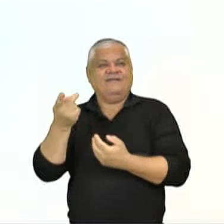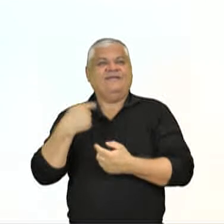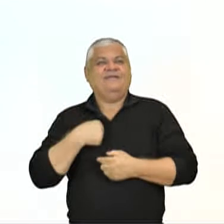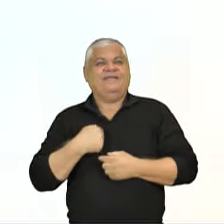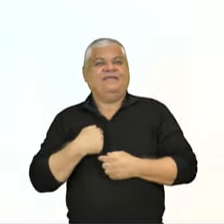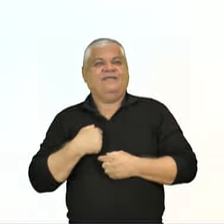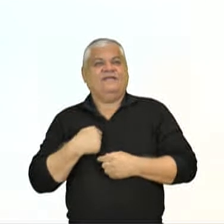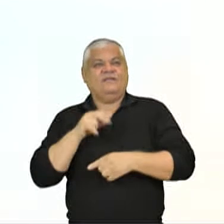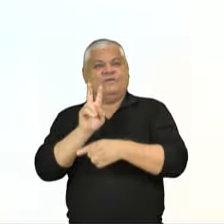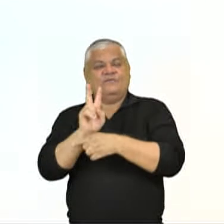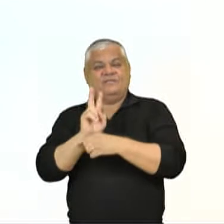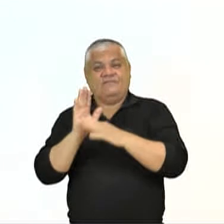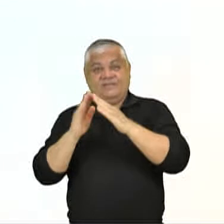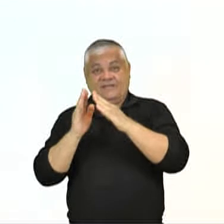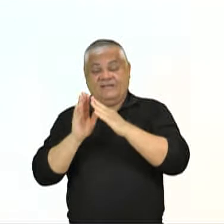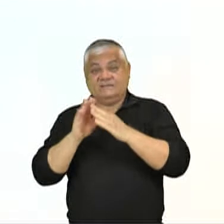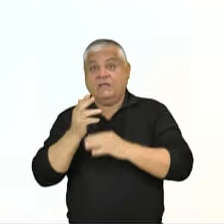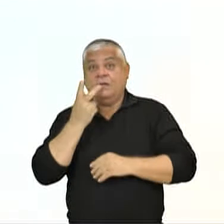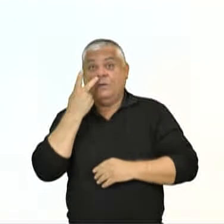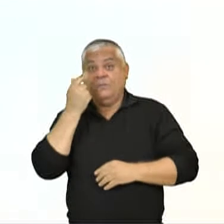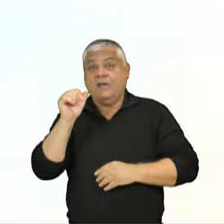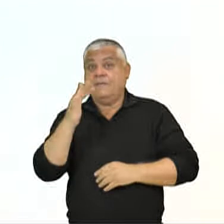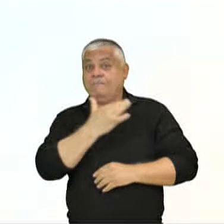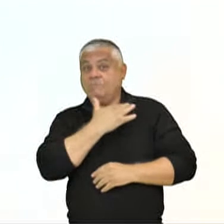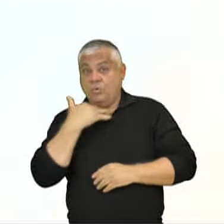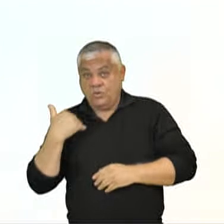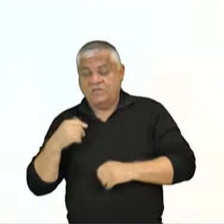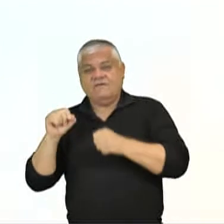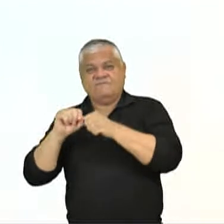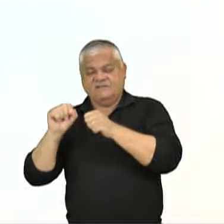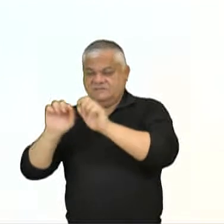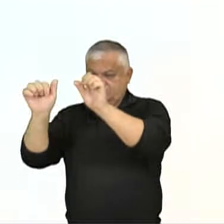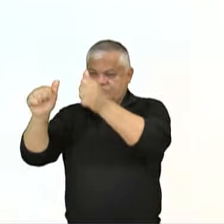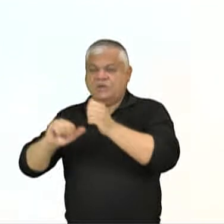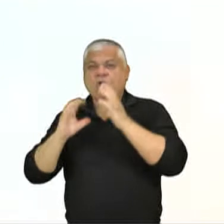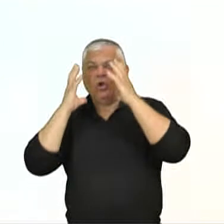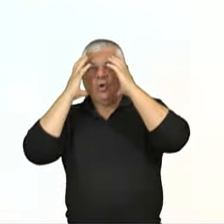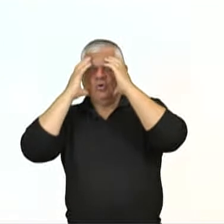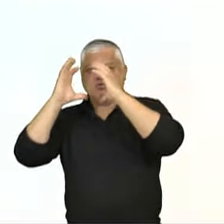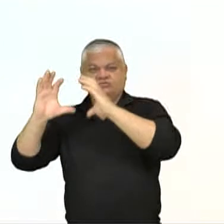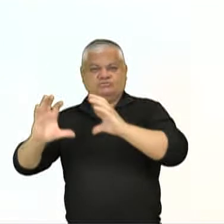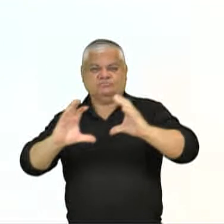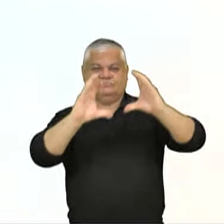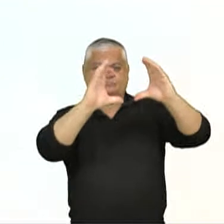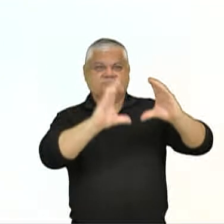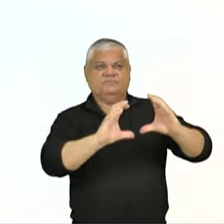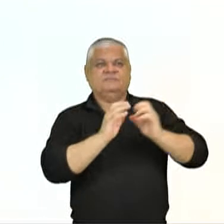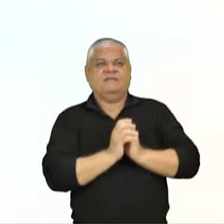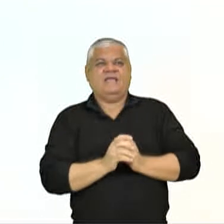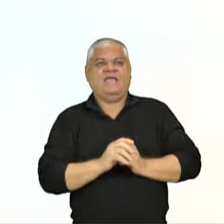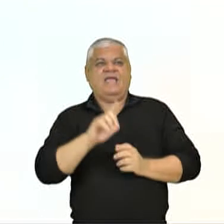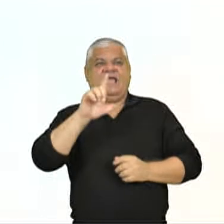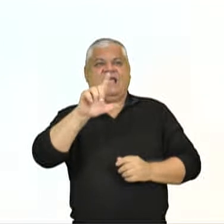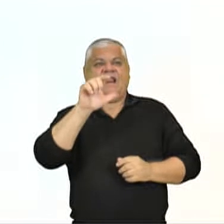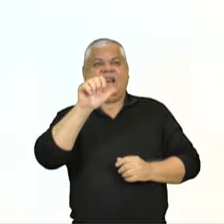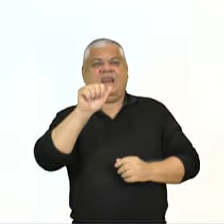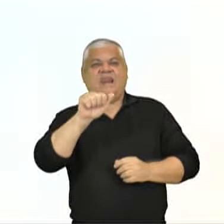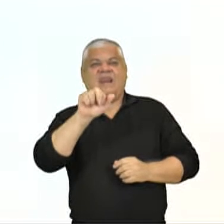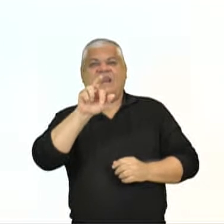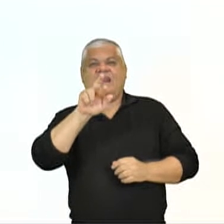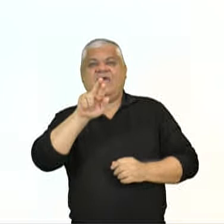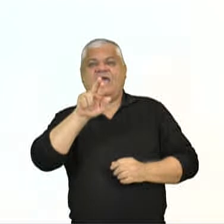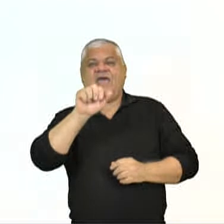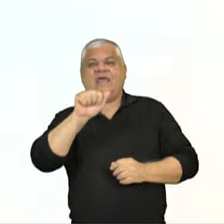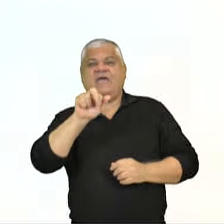sua casa. Quando ele morria, era comum realizar uma escultura do seu rosto para decorar local chamado de Lararion, uma espécie de autora em qual os